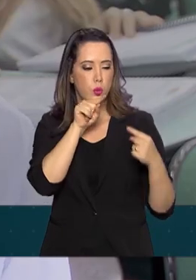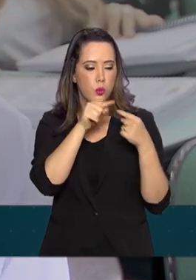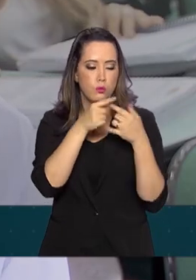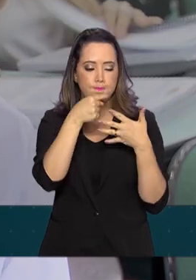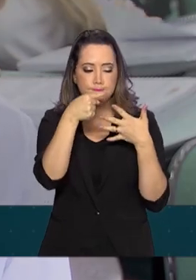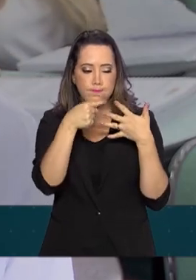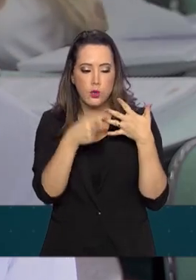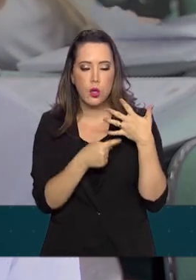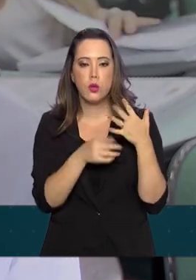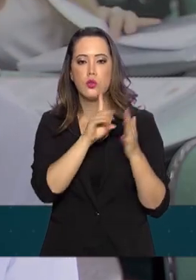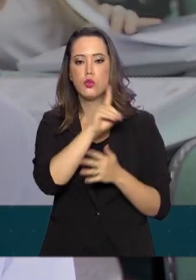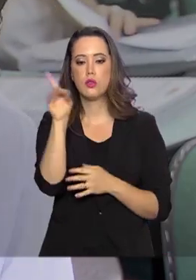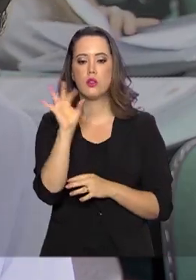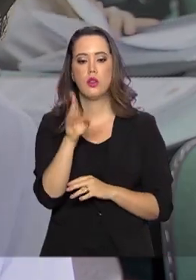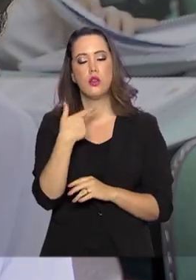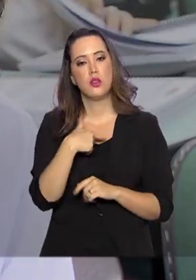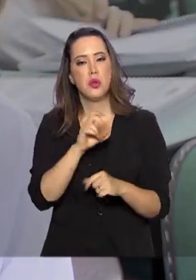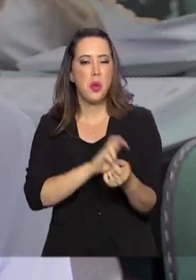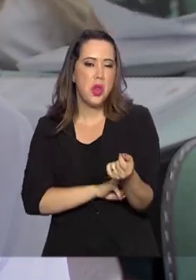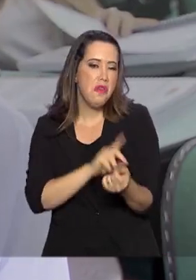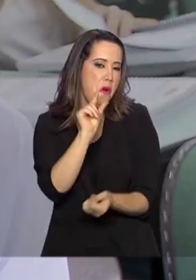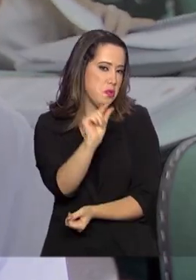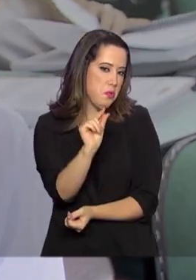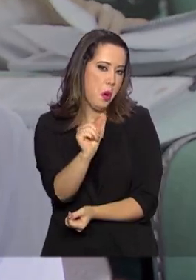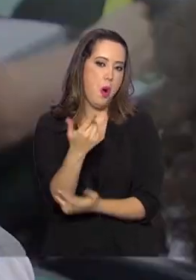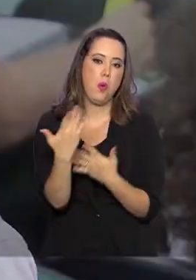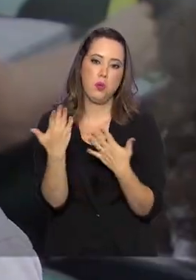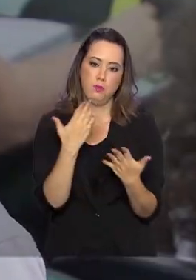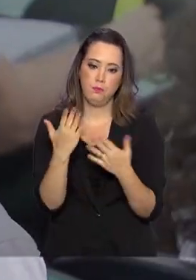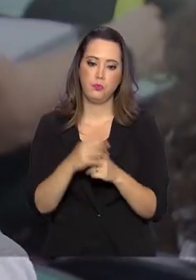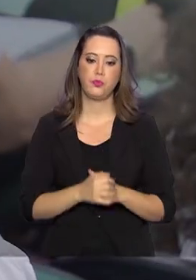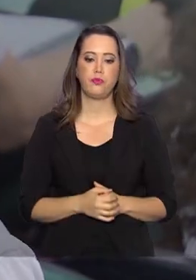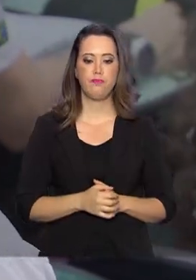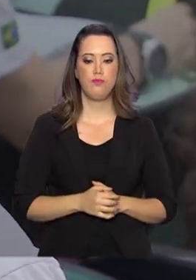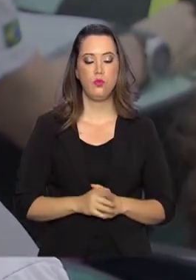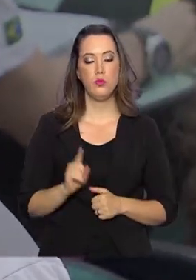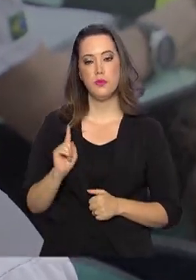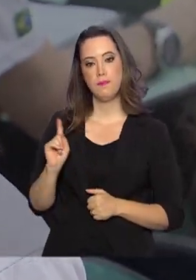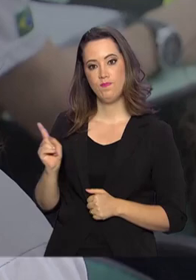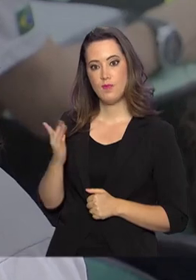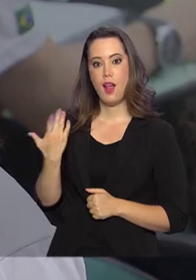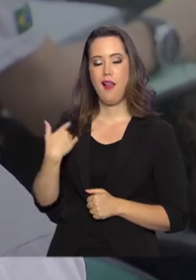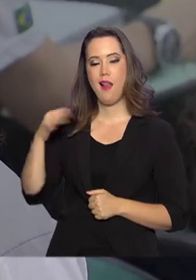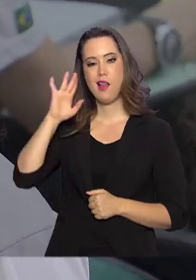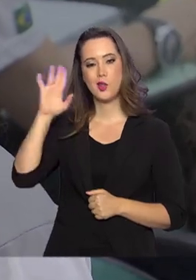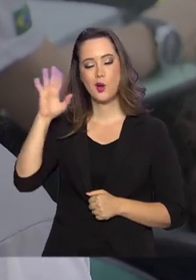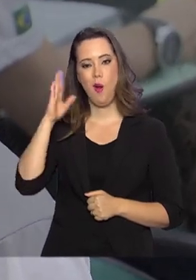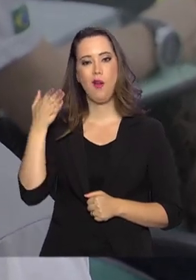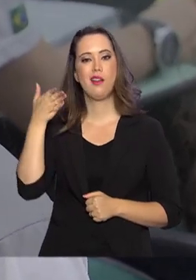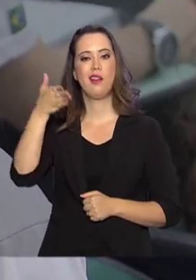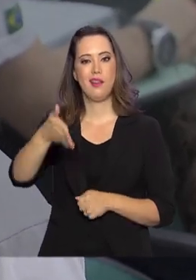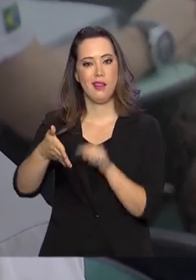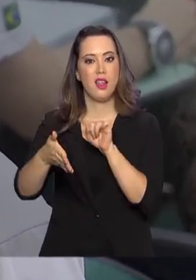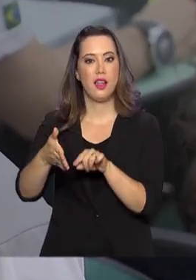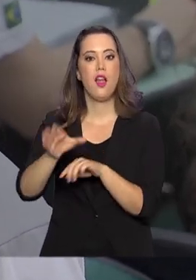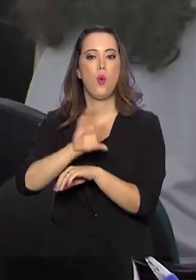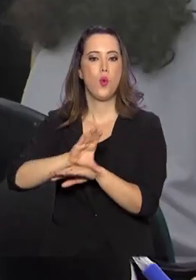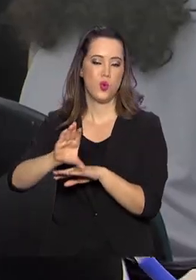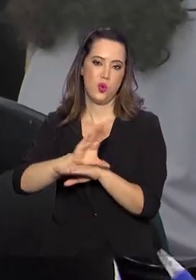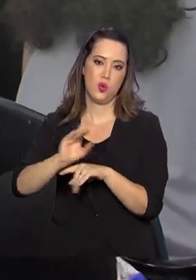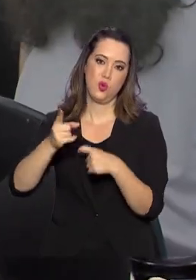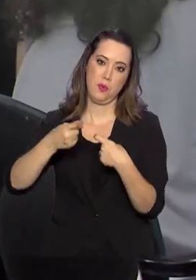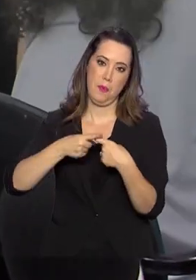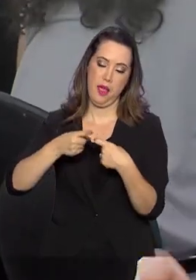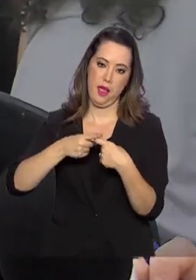ainda bem. E eu estou menos nervoso que eu pensei que eu estaria nesse ponto do ano. Já a estudante Raquel sonha entrar no curso de Medicina.